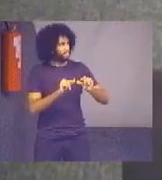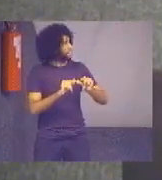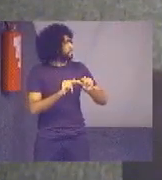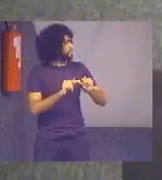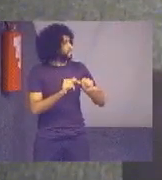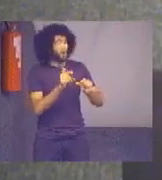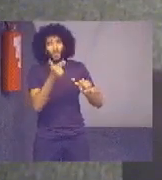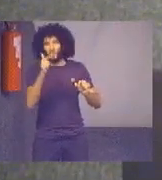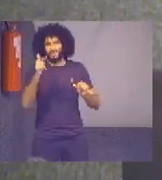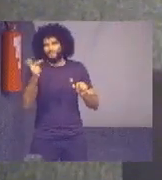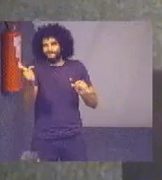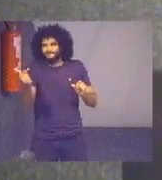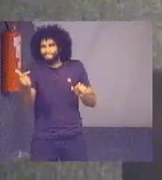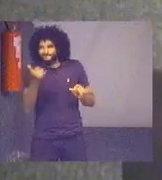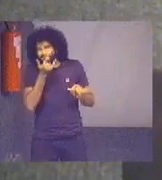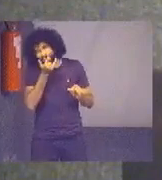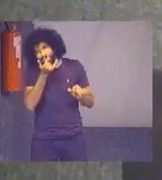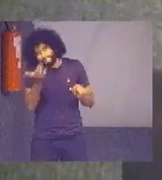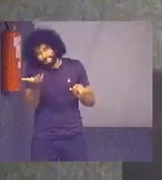infelizmente.